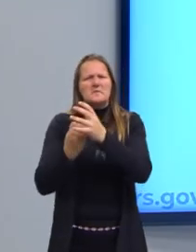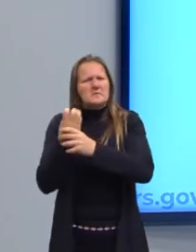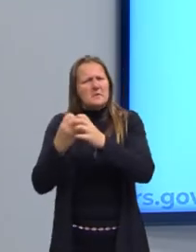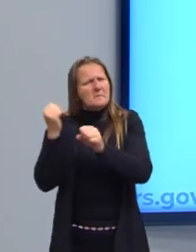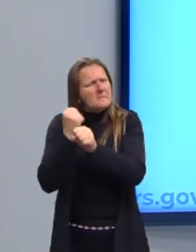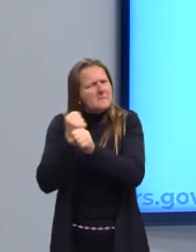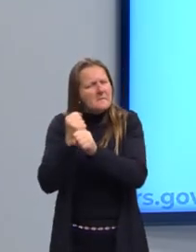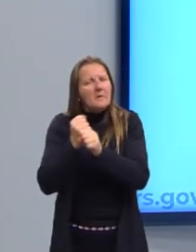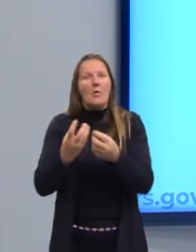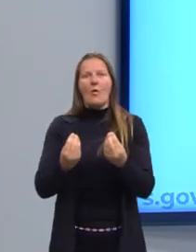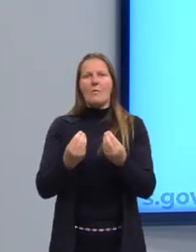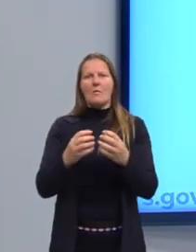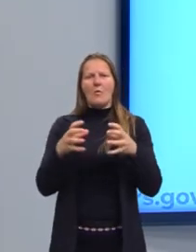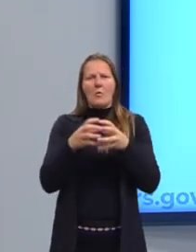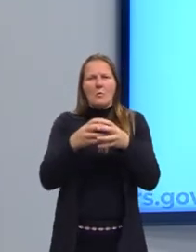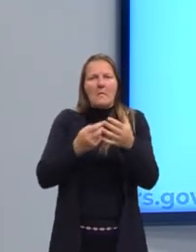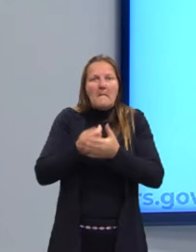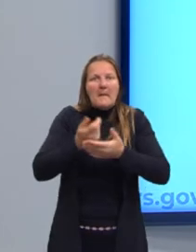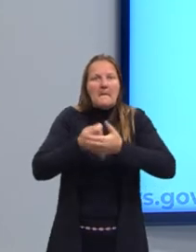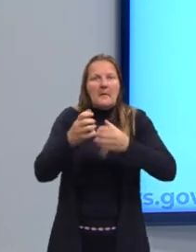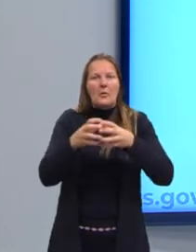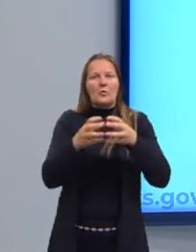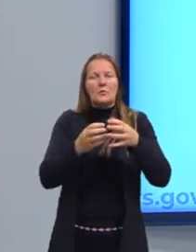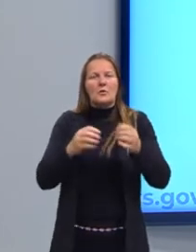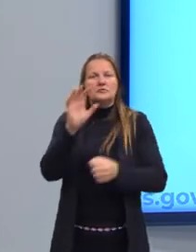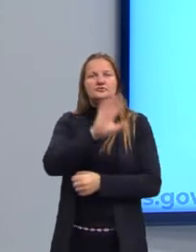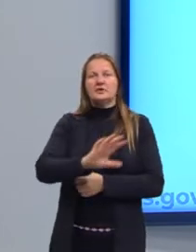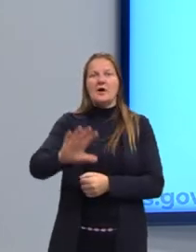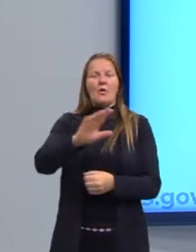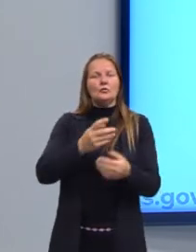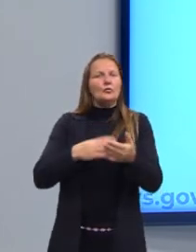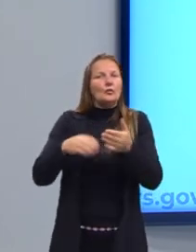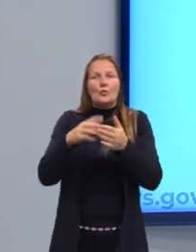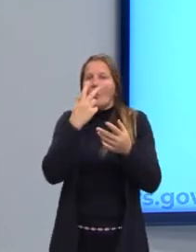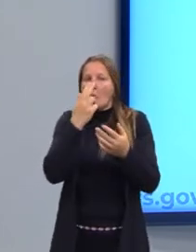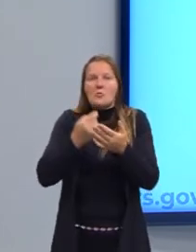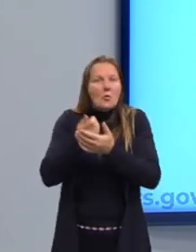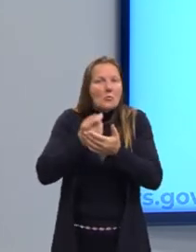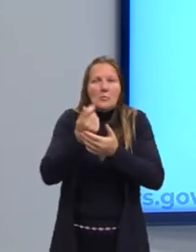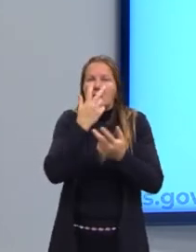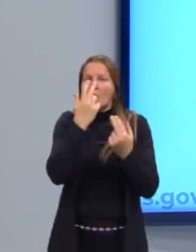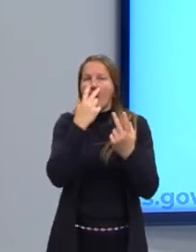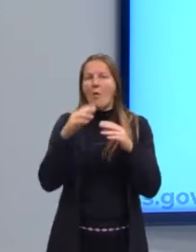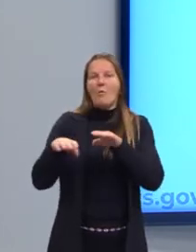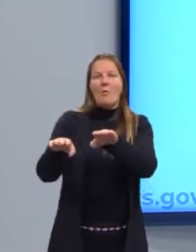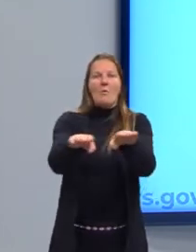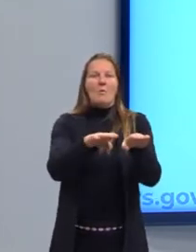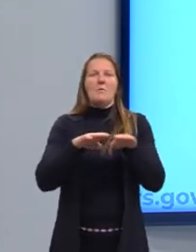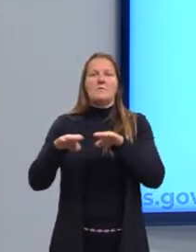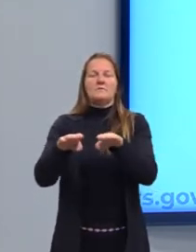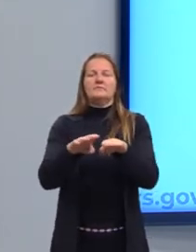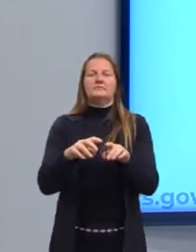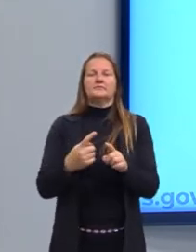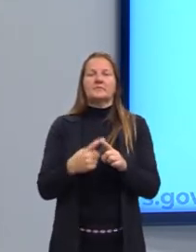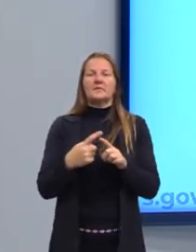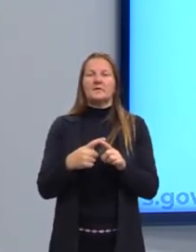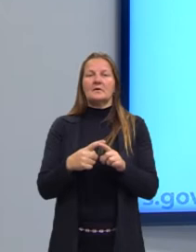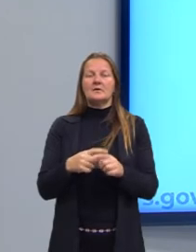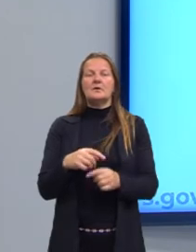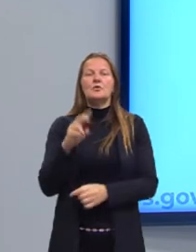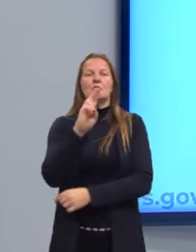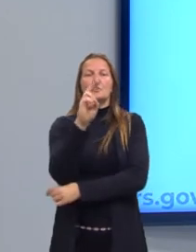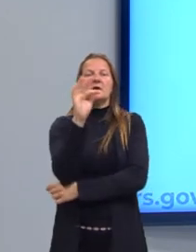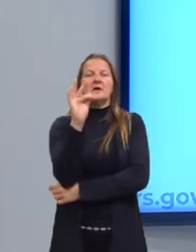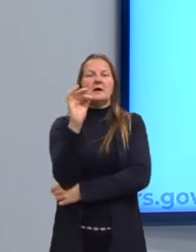fator do consumo de uma forma mais generalizada. Olha só, vai vir muito com o Fordismo.